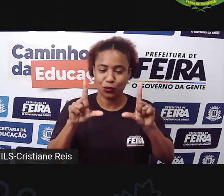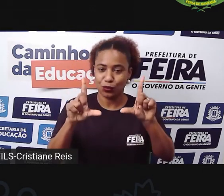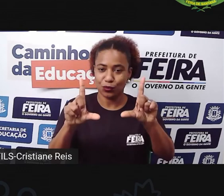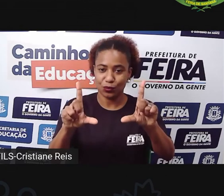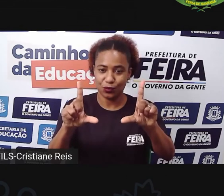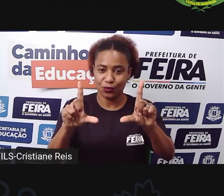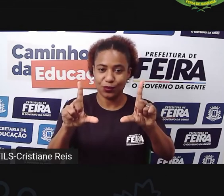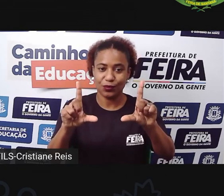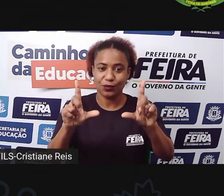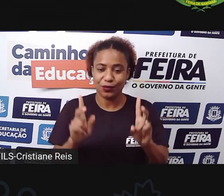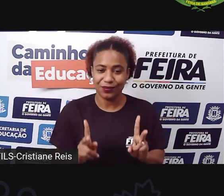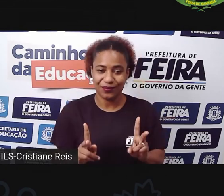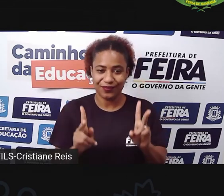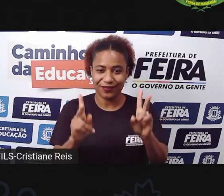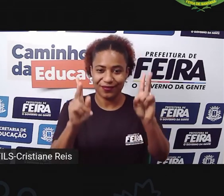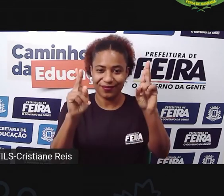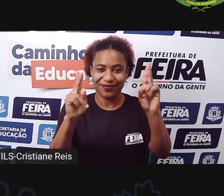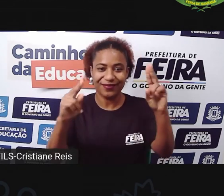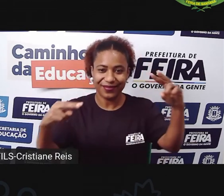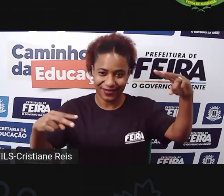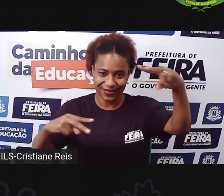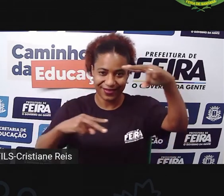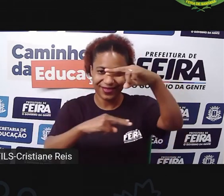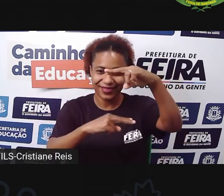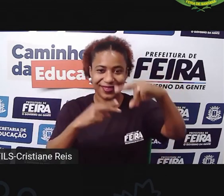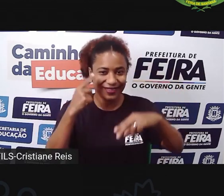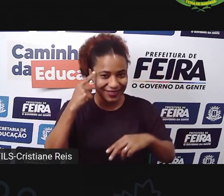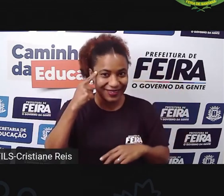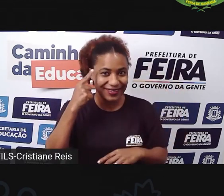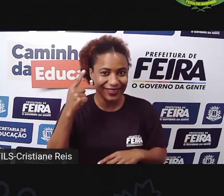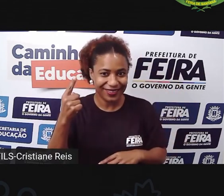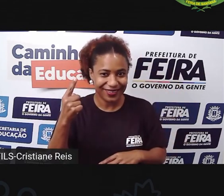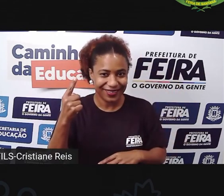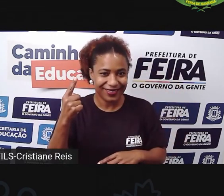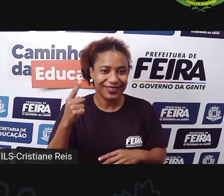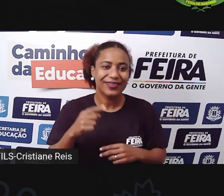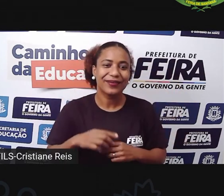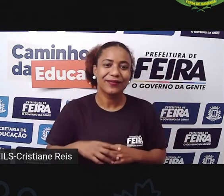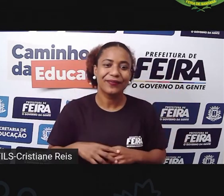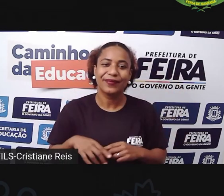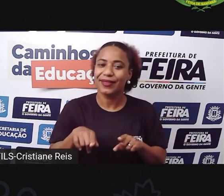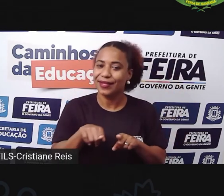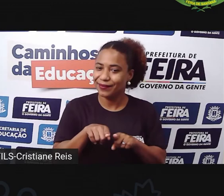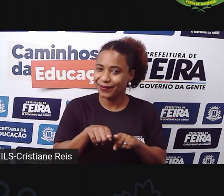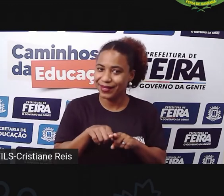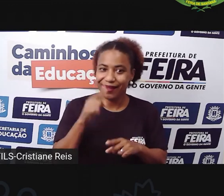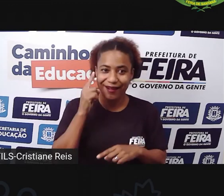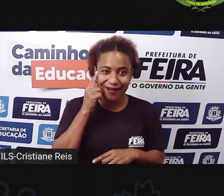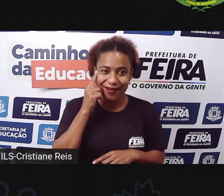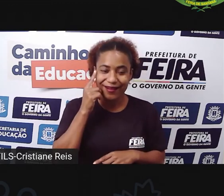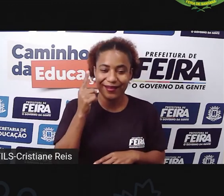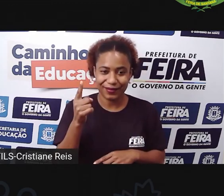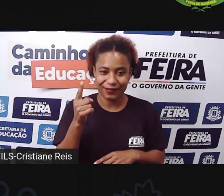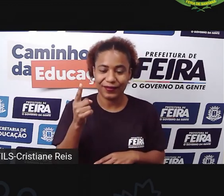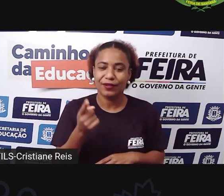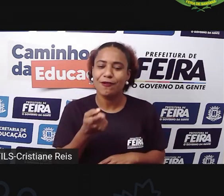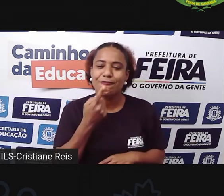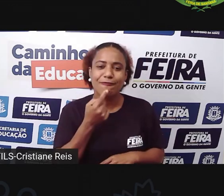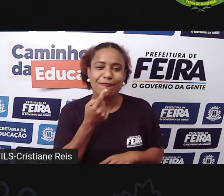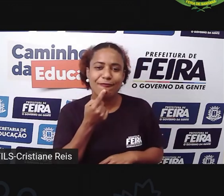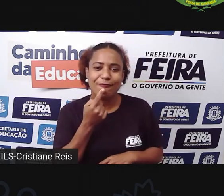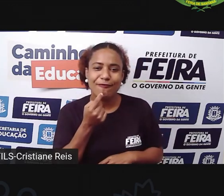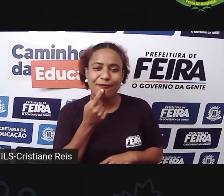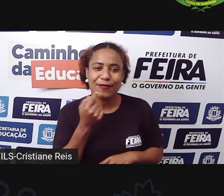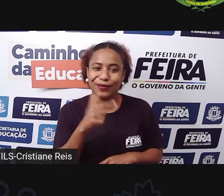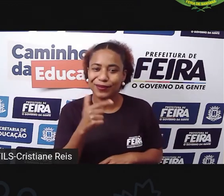Ó, lembram da forma geométrica, quadrado, tá certo? Lembram também, se você não tiver a tinta vermelha. Quem